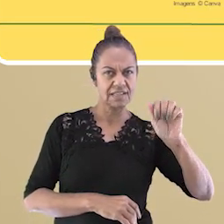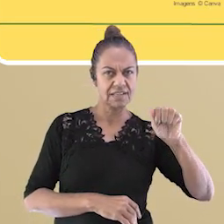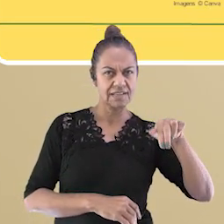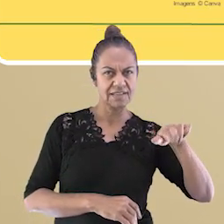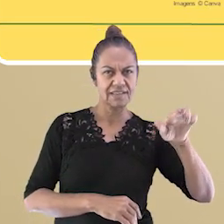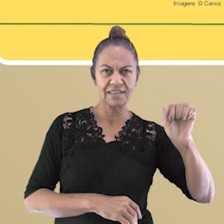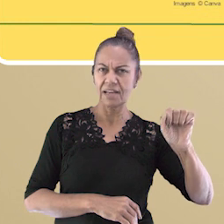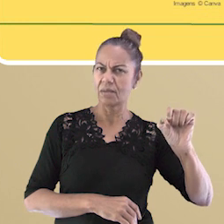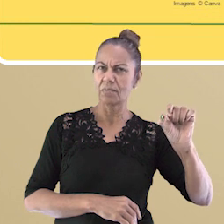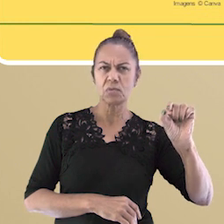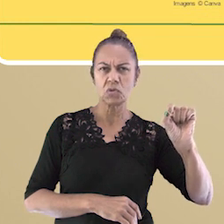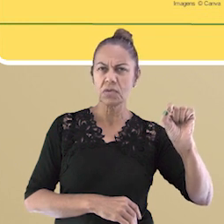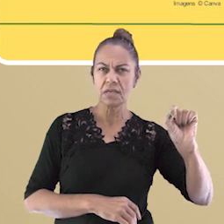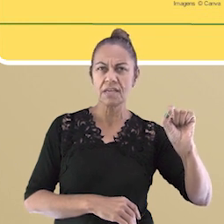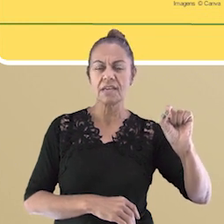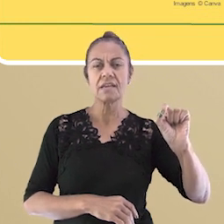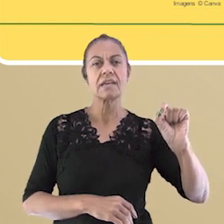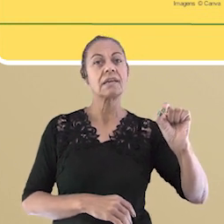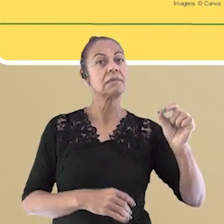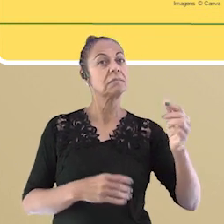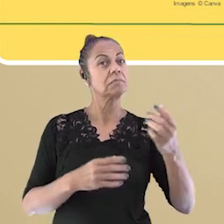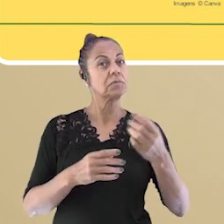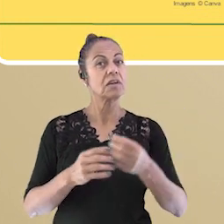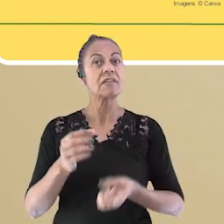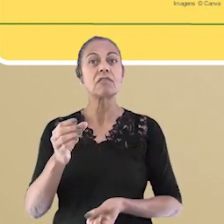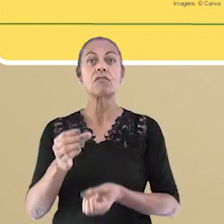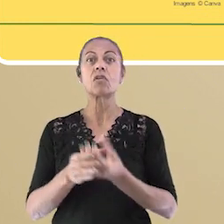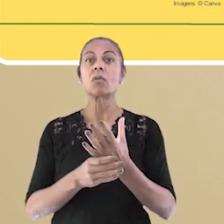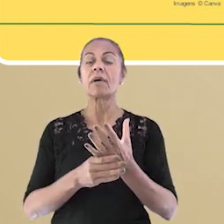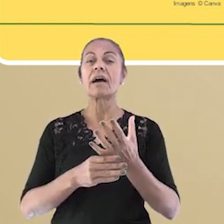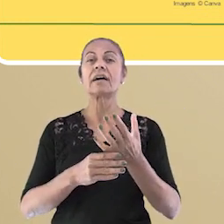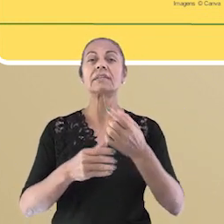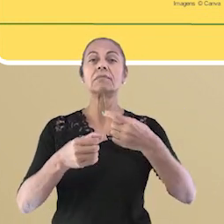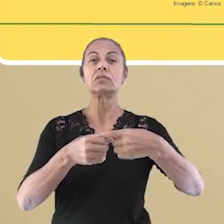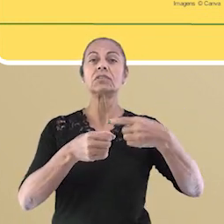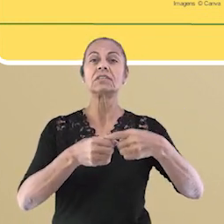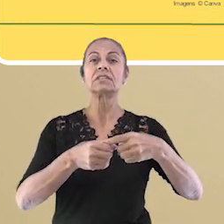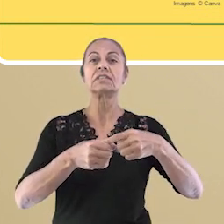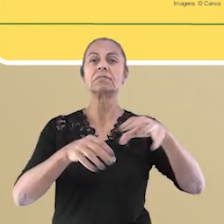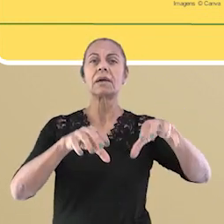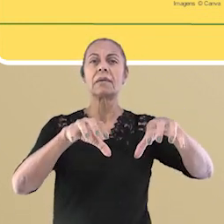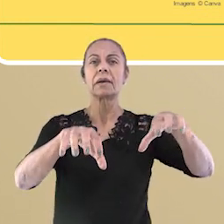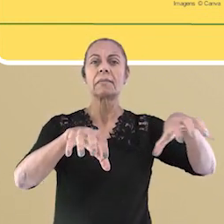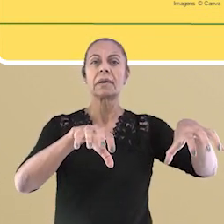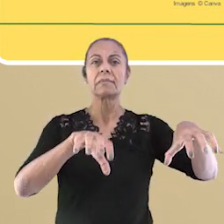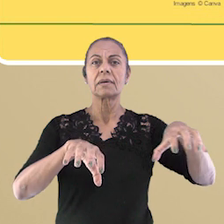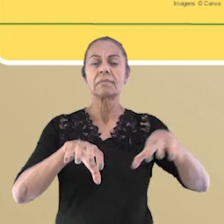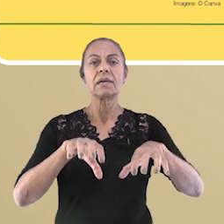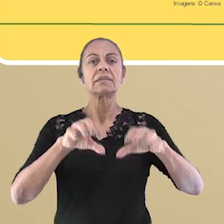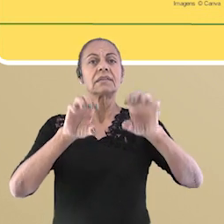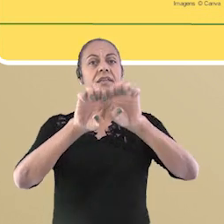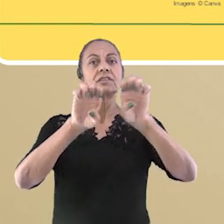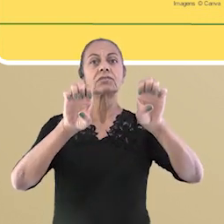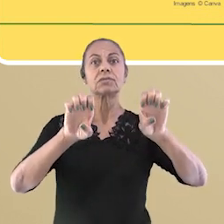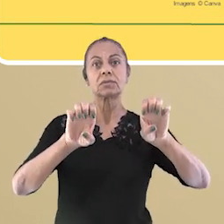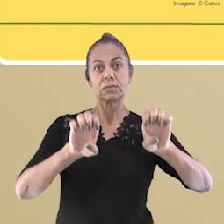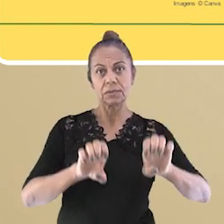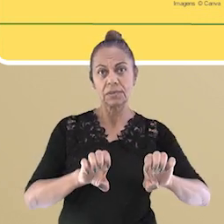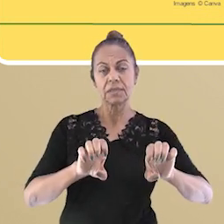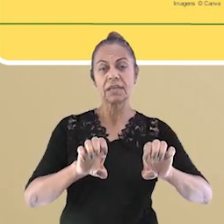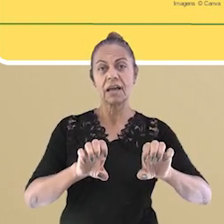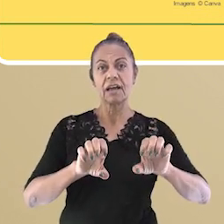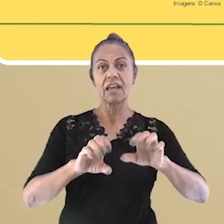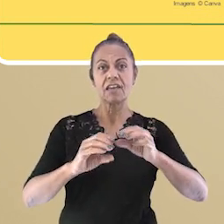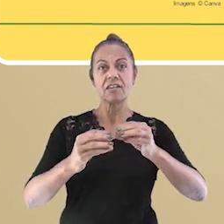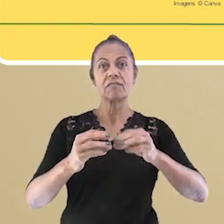são chamadas assim pois são formadas por vários municípios que apresentam uma estrutura em torno de uma